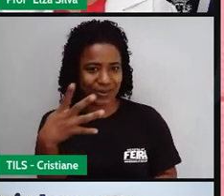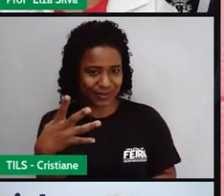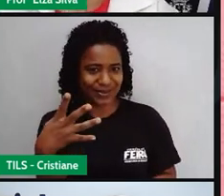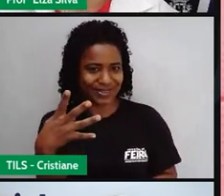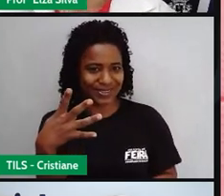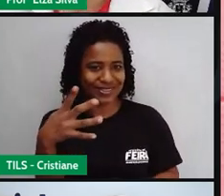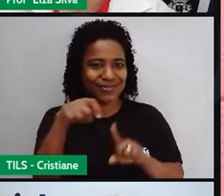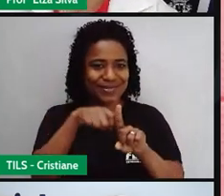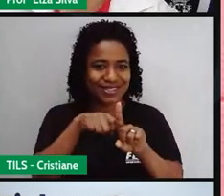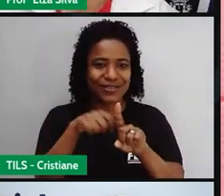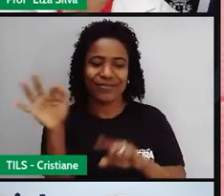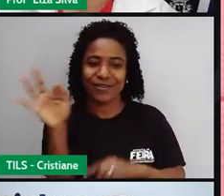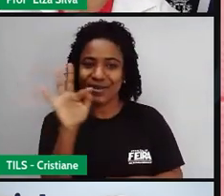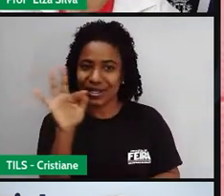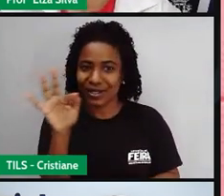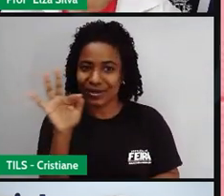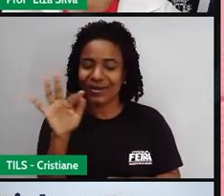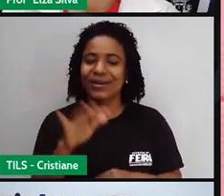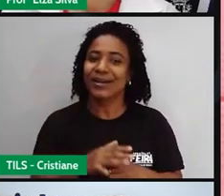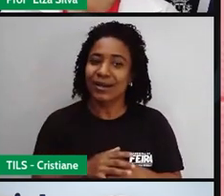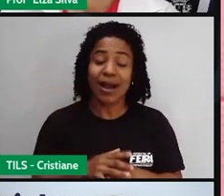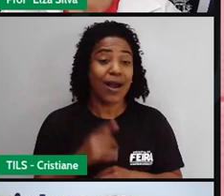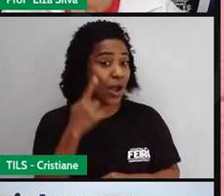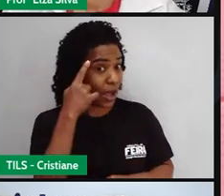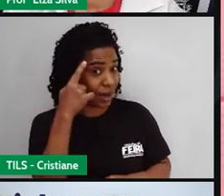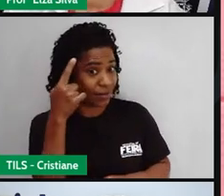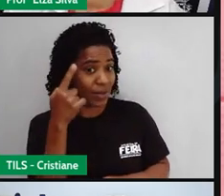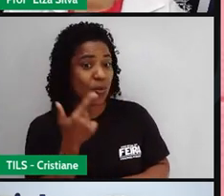E tem mais um detalhe, Tichere, Andréia.